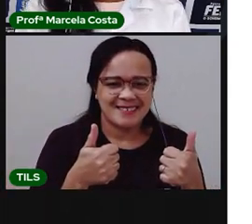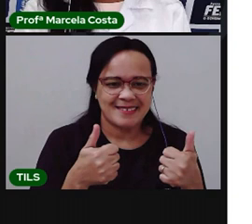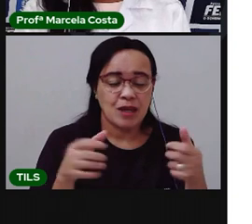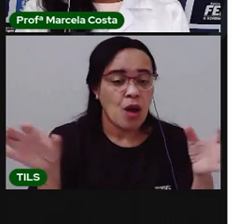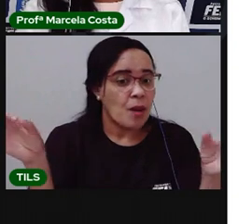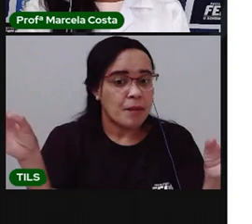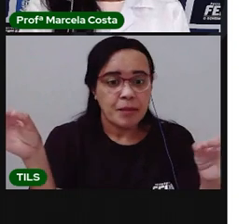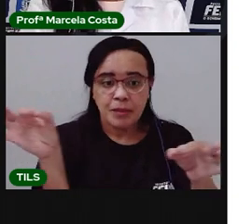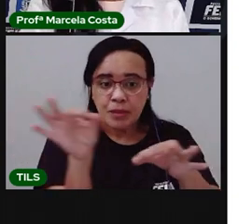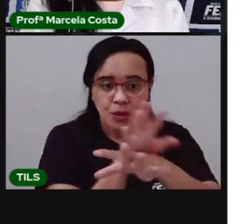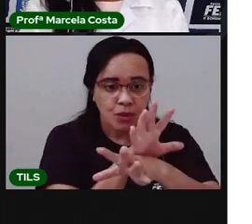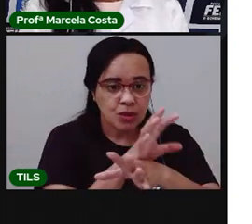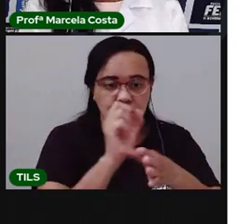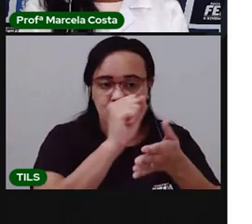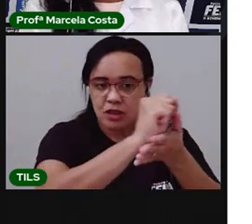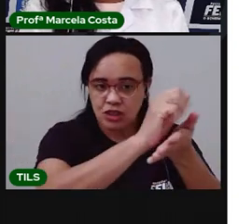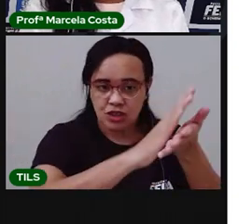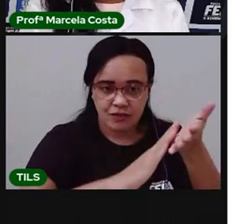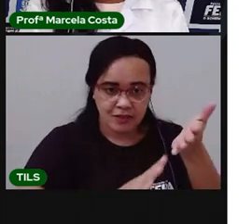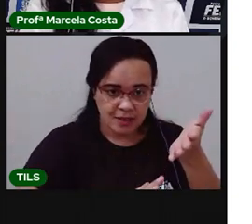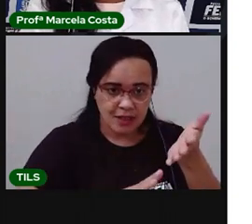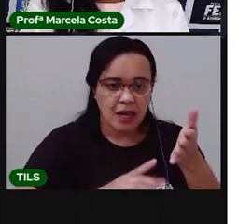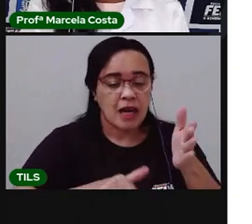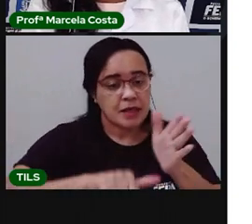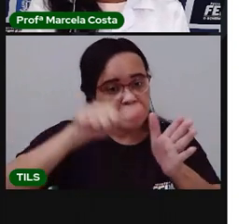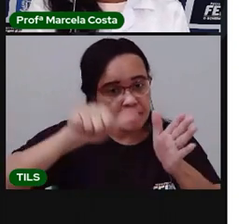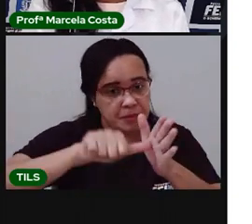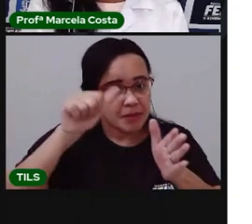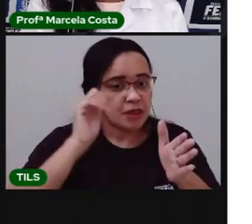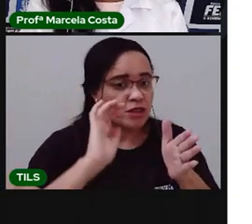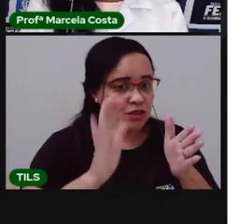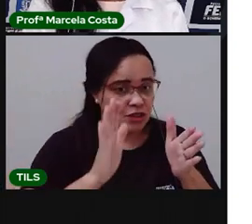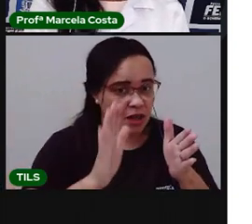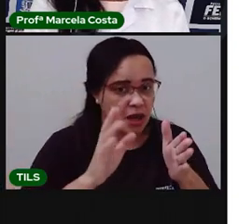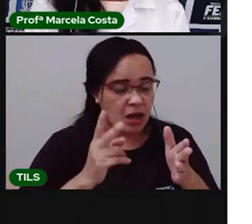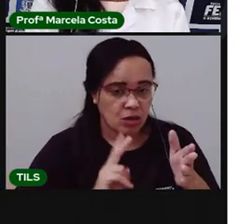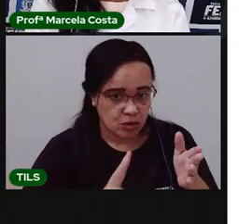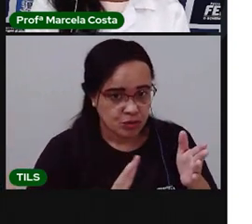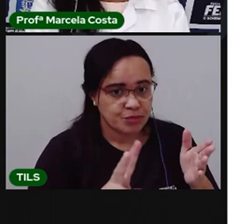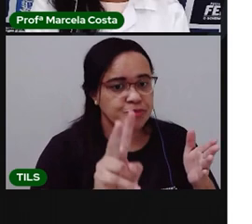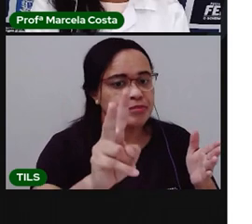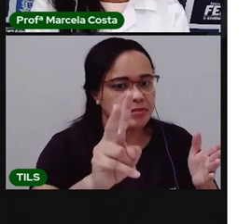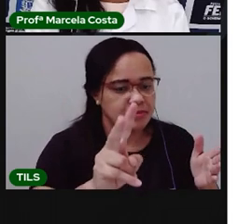Pronto. Concluímos essa primeira parte da atividade. Vamos continuar.